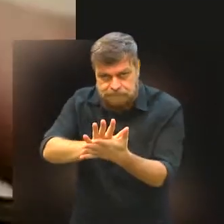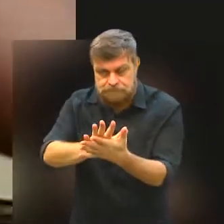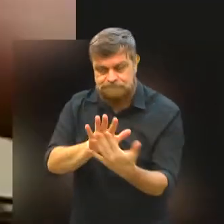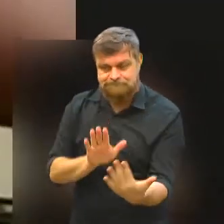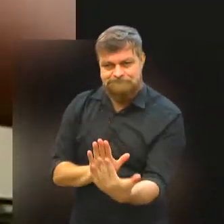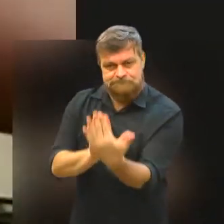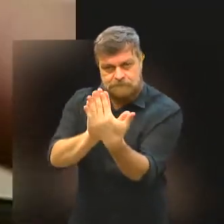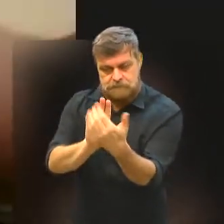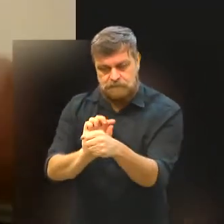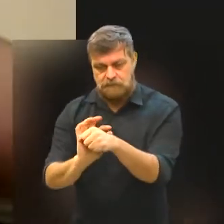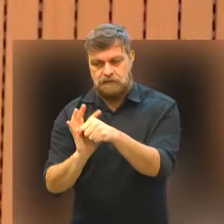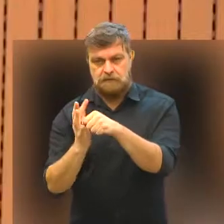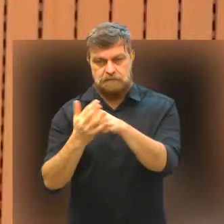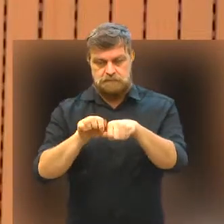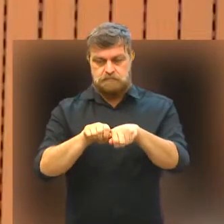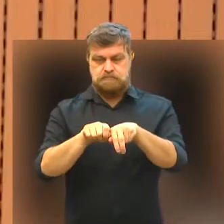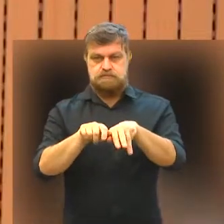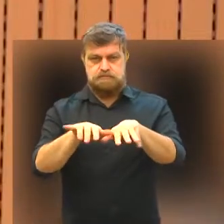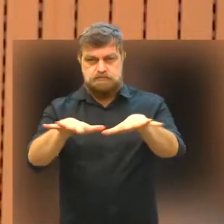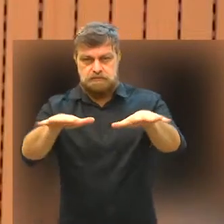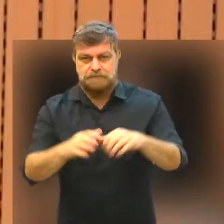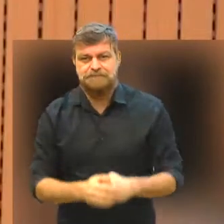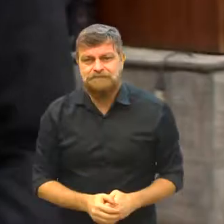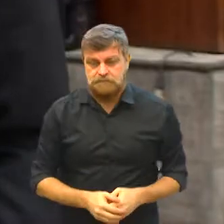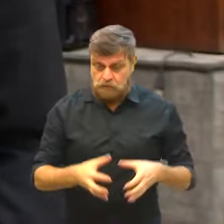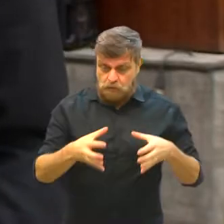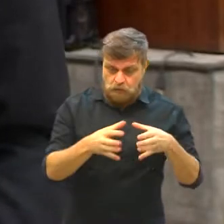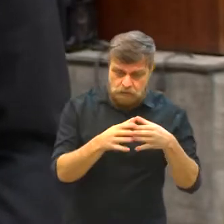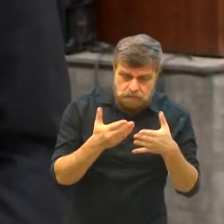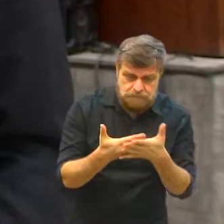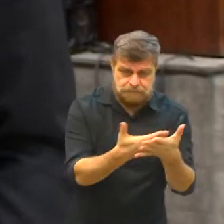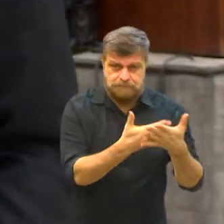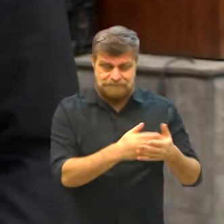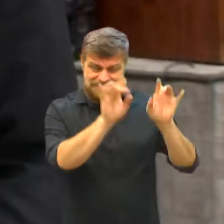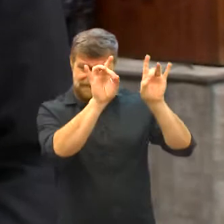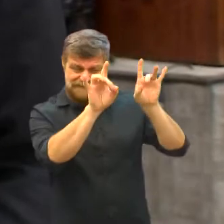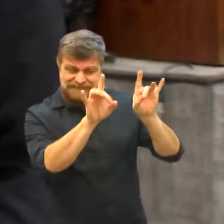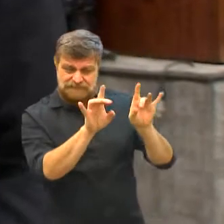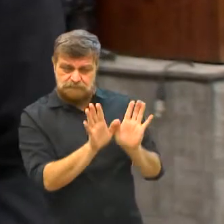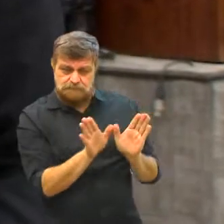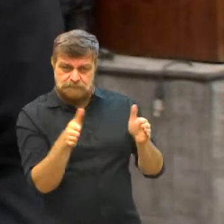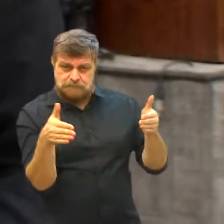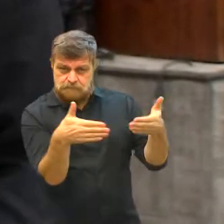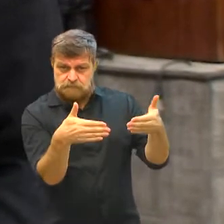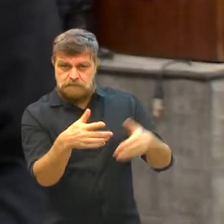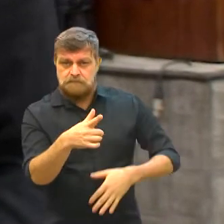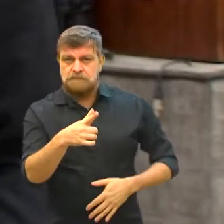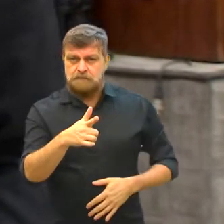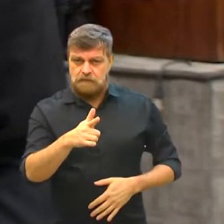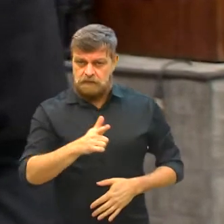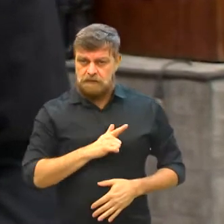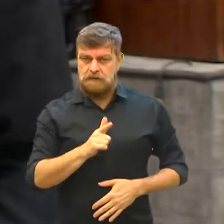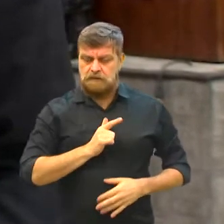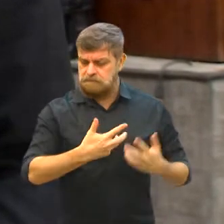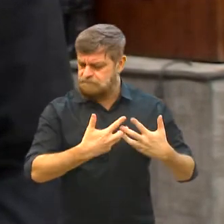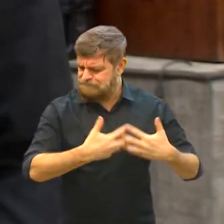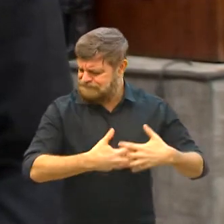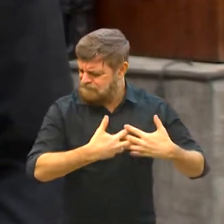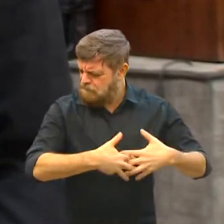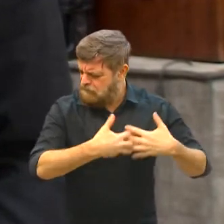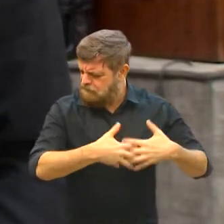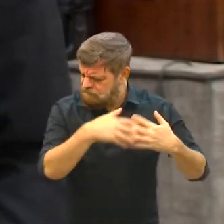direta ou indiretamente por causa da pandemia. Essa Comissão Especial de Estudos tem sido muito